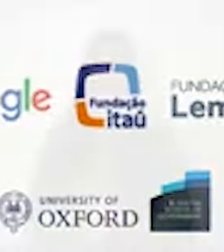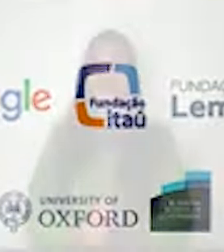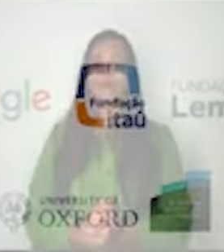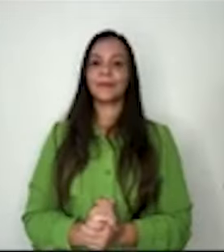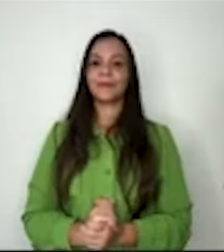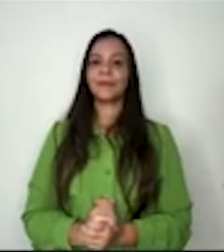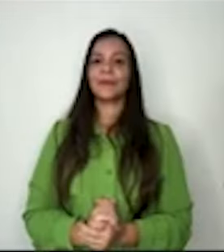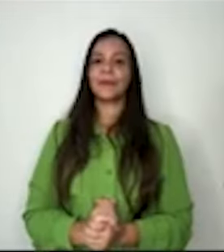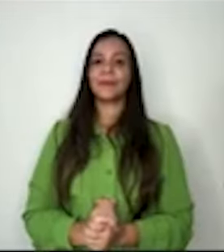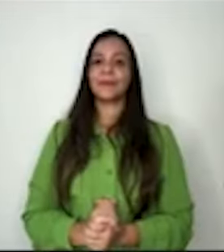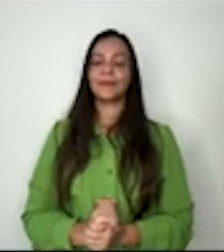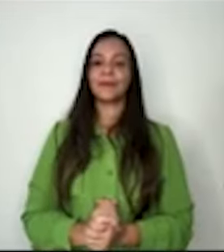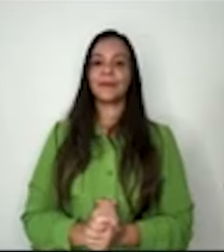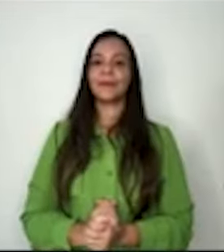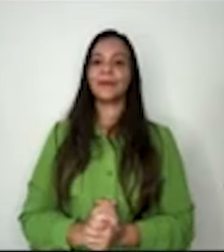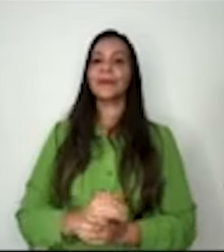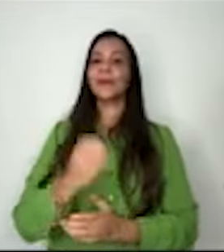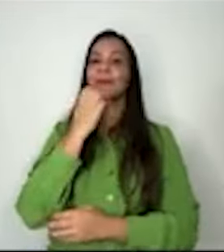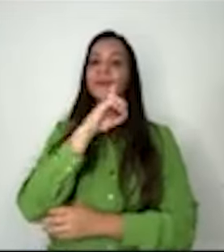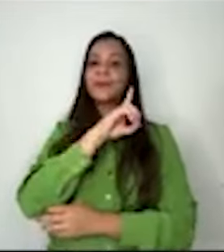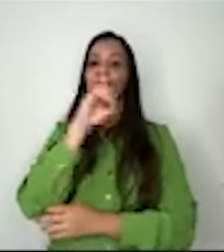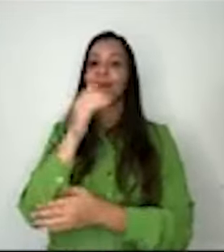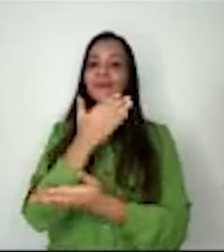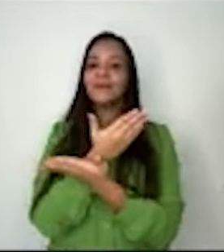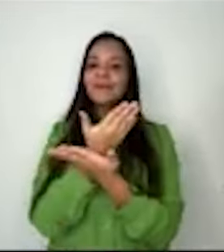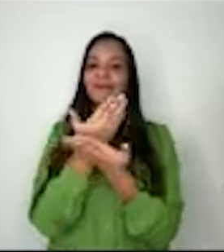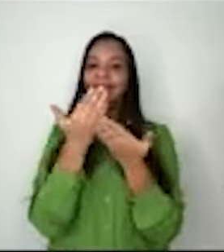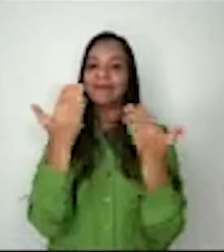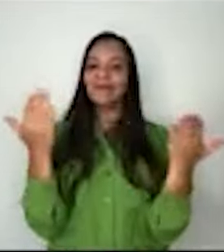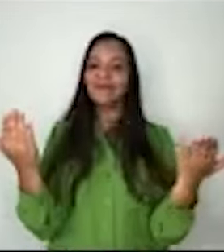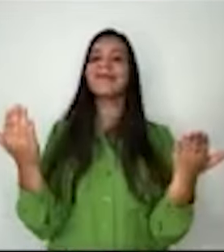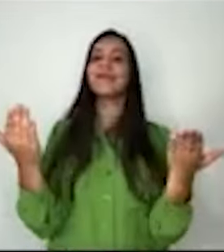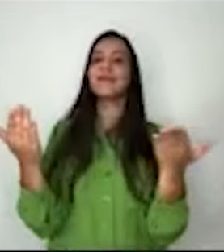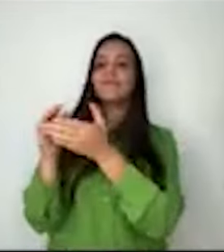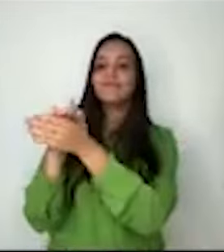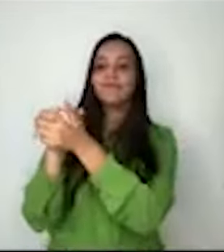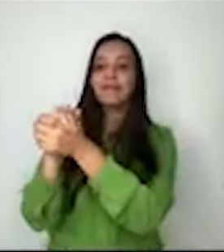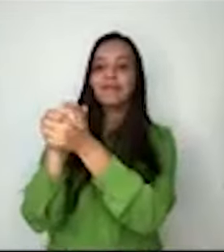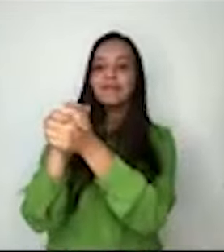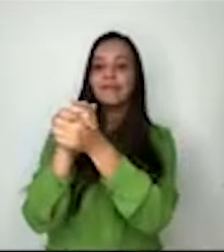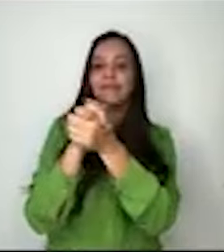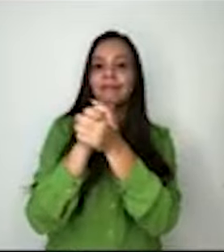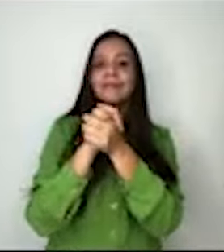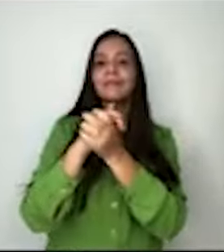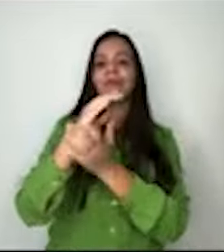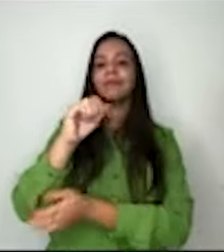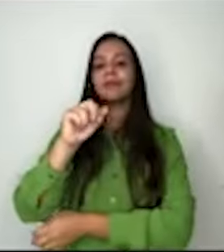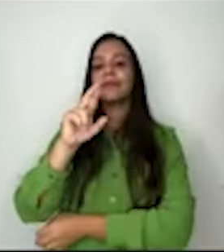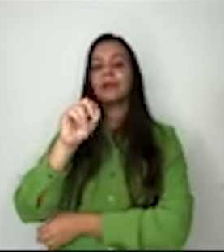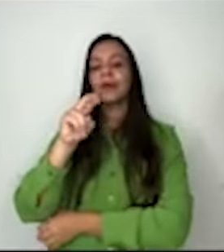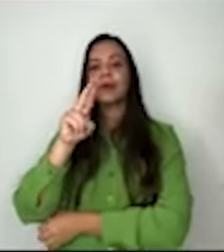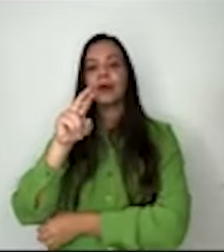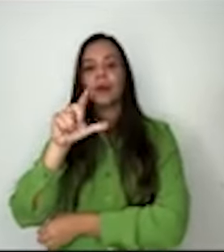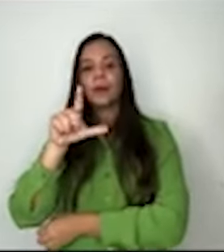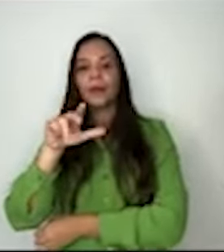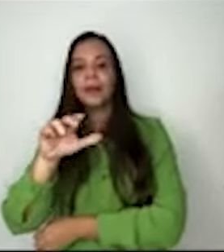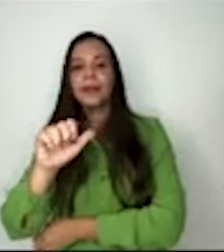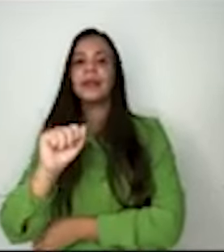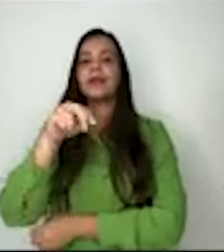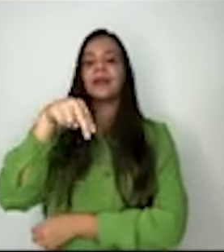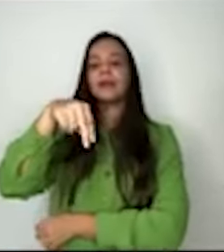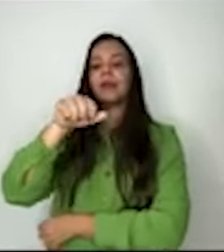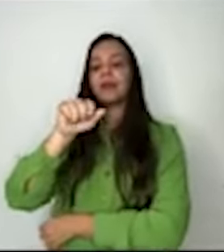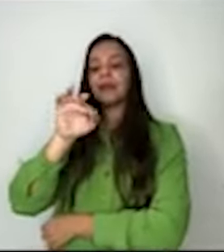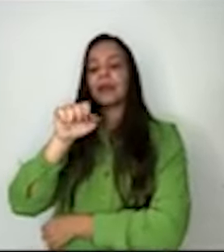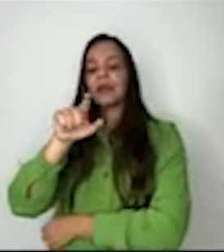Muito bom dia a todos, cumprimento a Caroline e a Natália, em nome delas todos os organizadores,